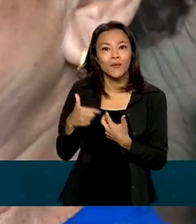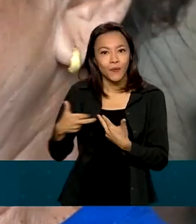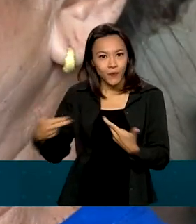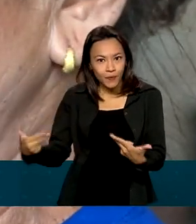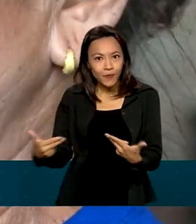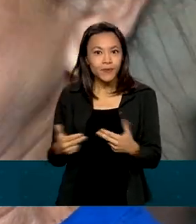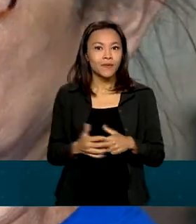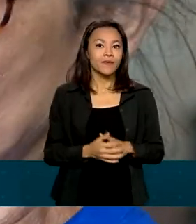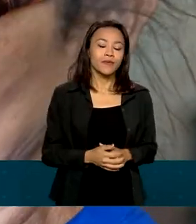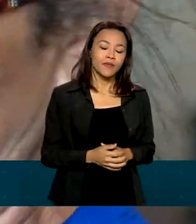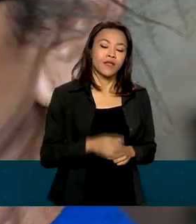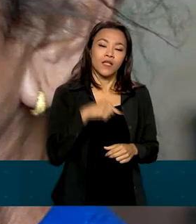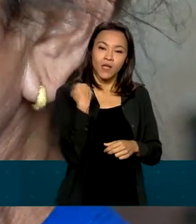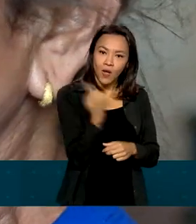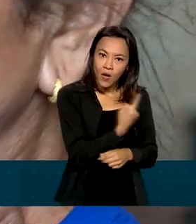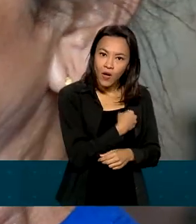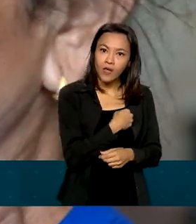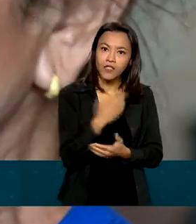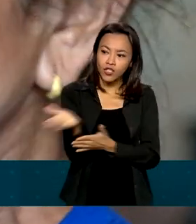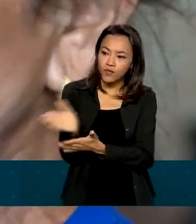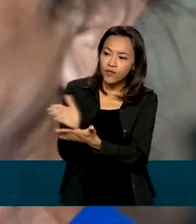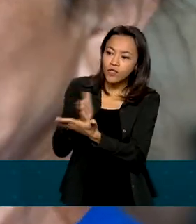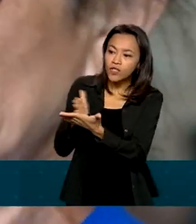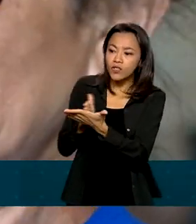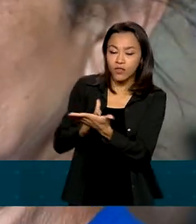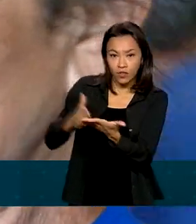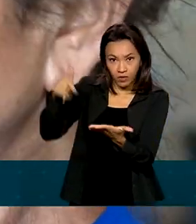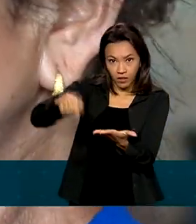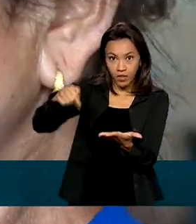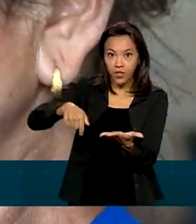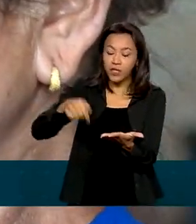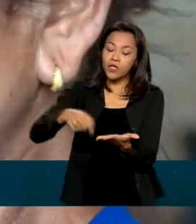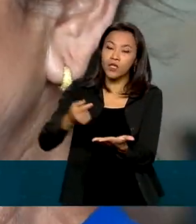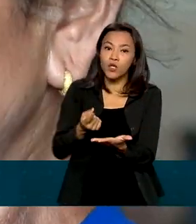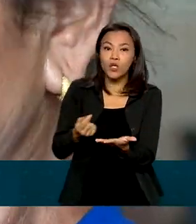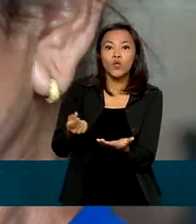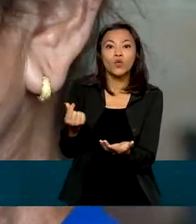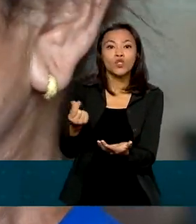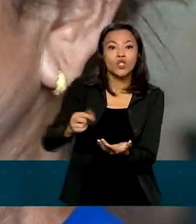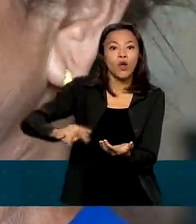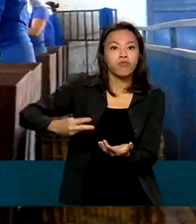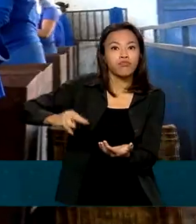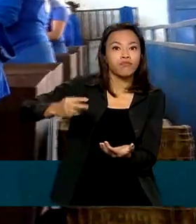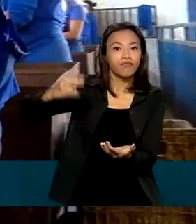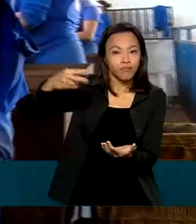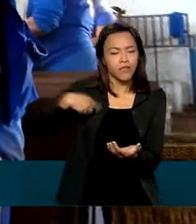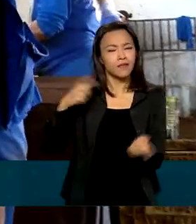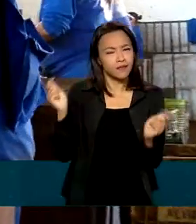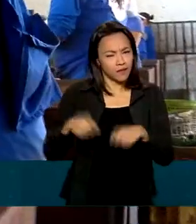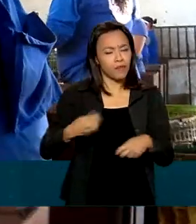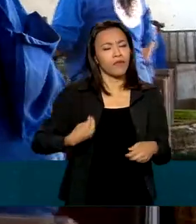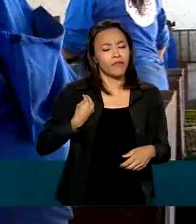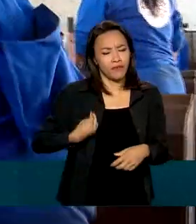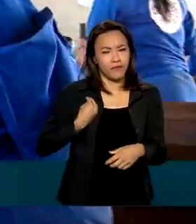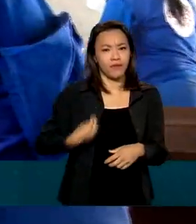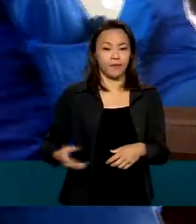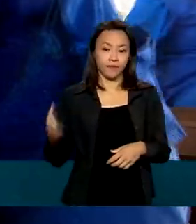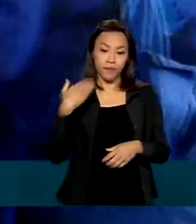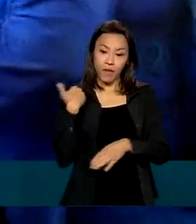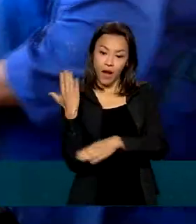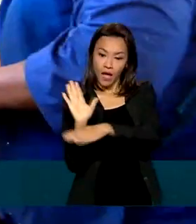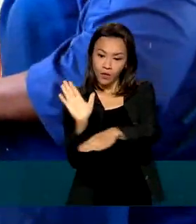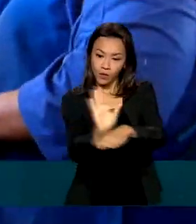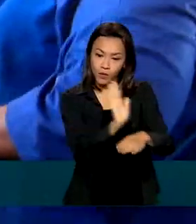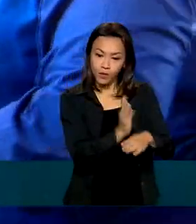Nós fazemos o rateio e está dando para sobreviver. Para ajudar os catadores e